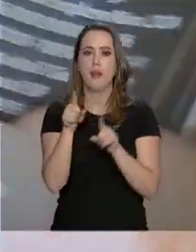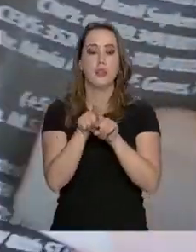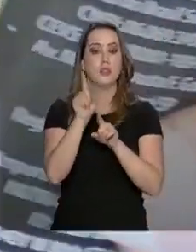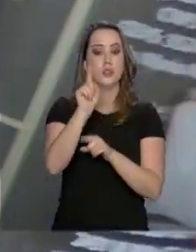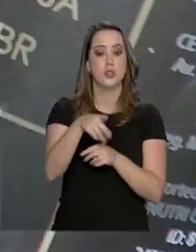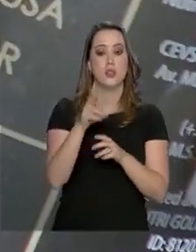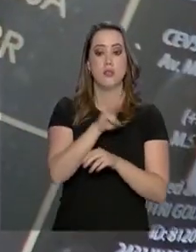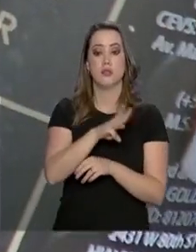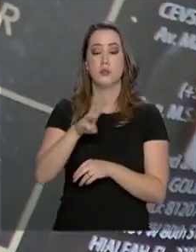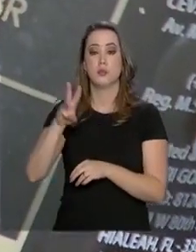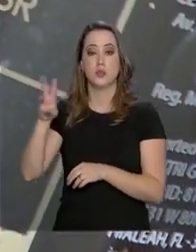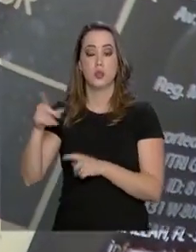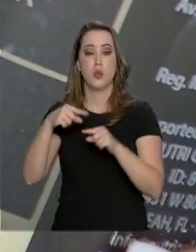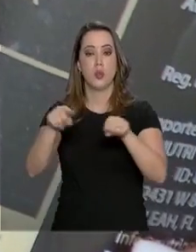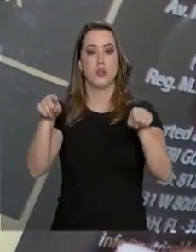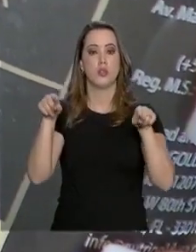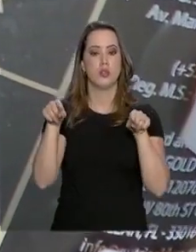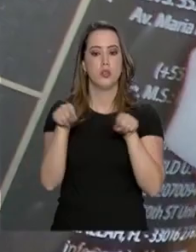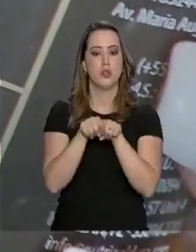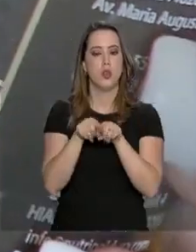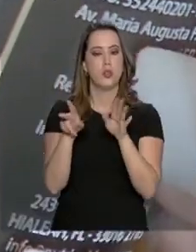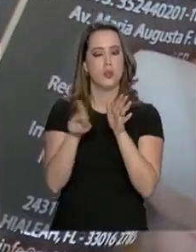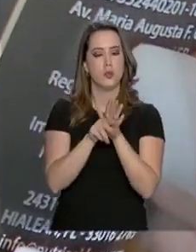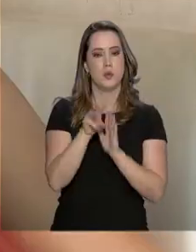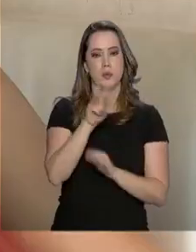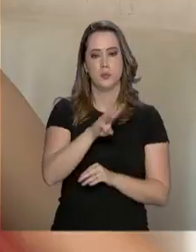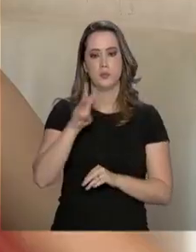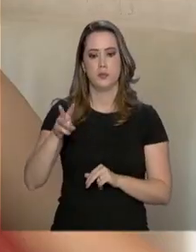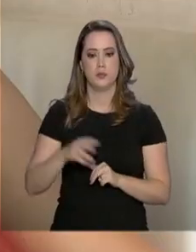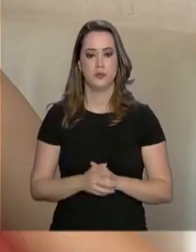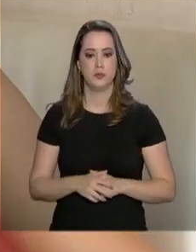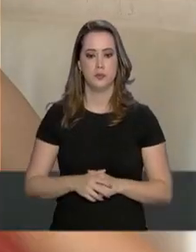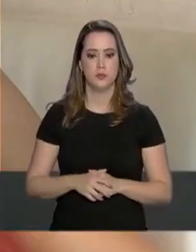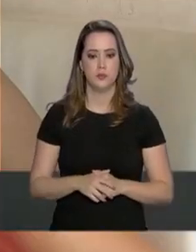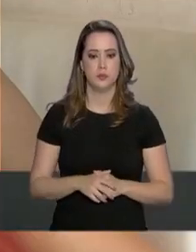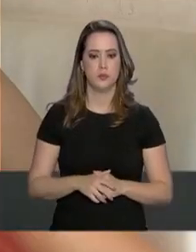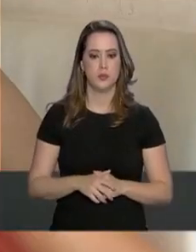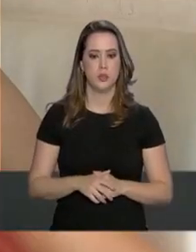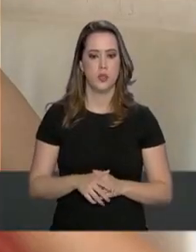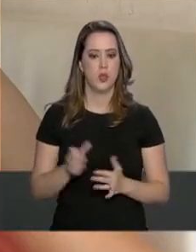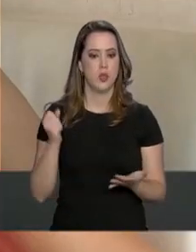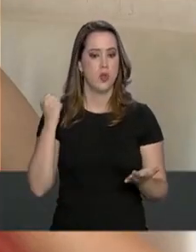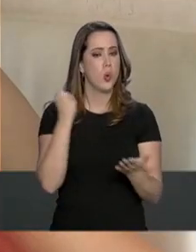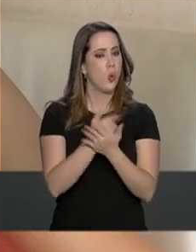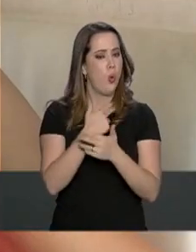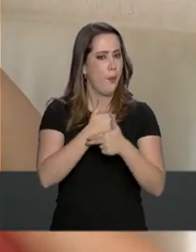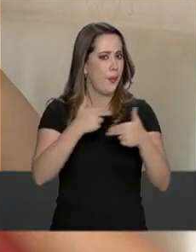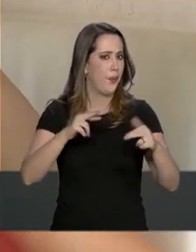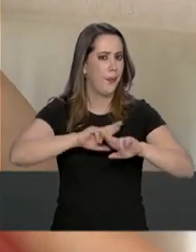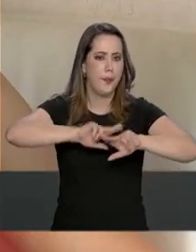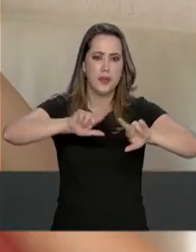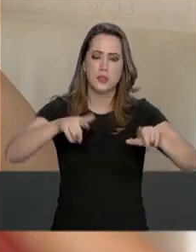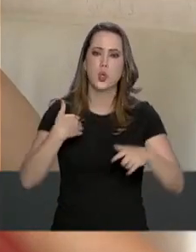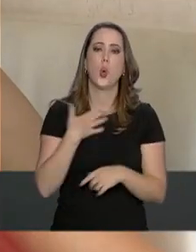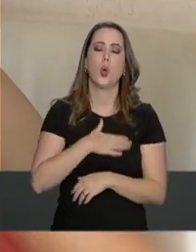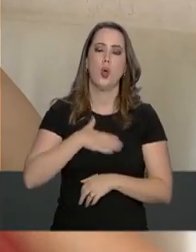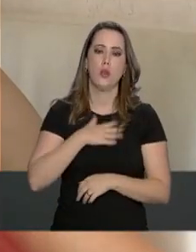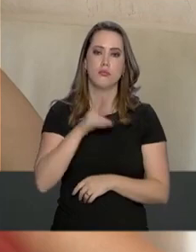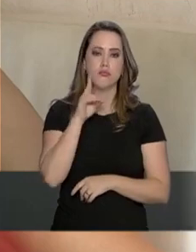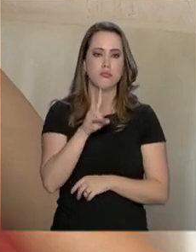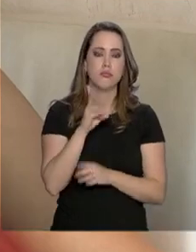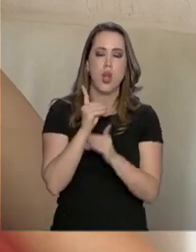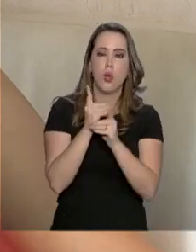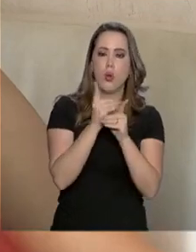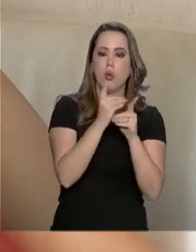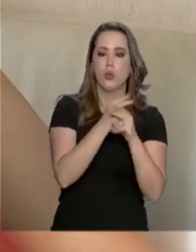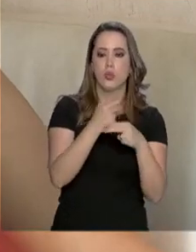em sites e lojas virtuais dos Estados Unidos. Compro variado. Quando eu gosto, encontro